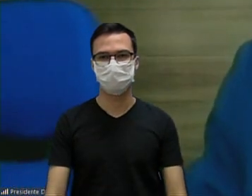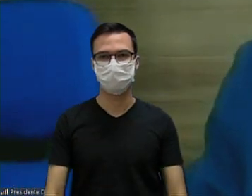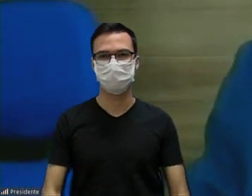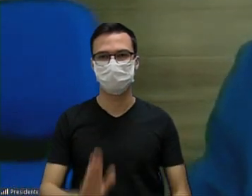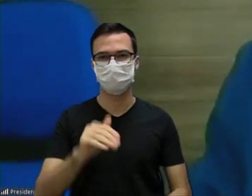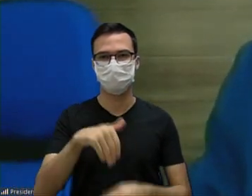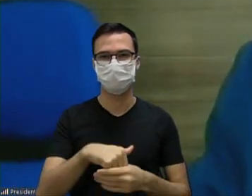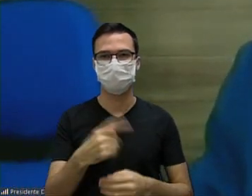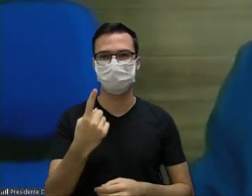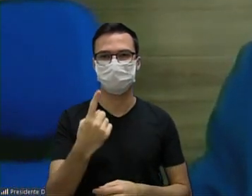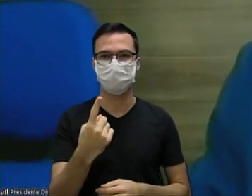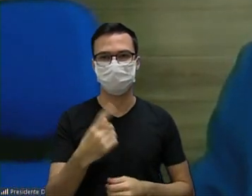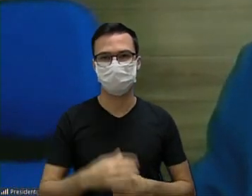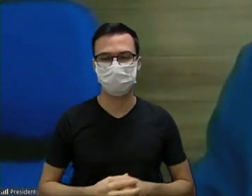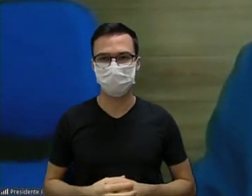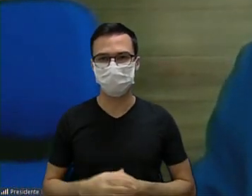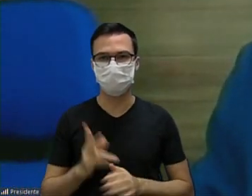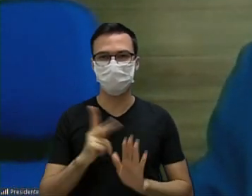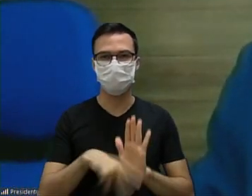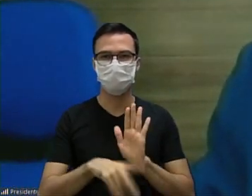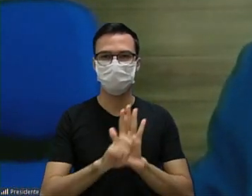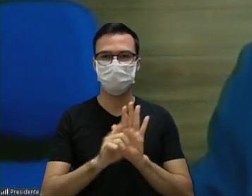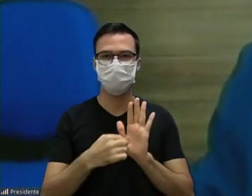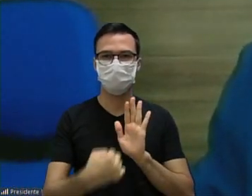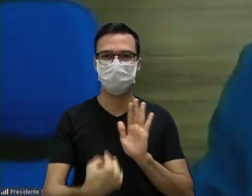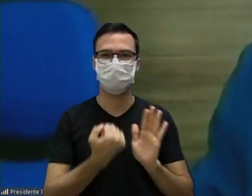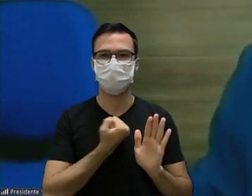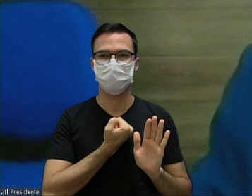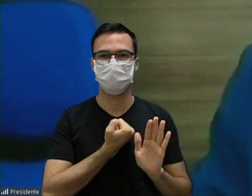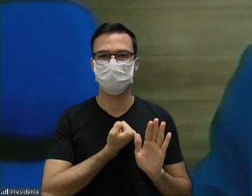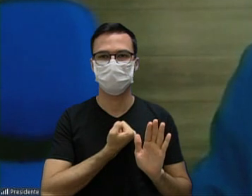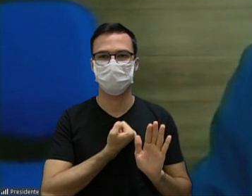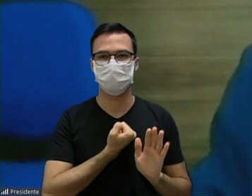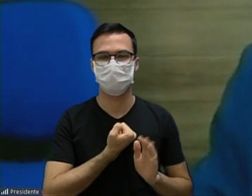votação única projeto de decreto legislativo